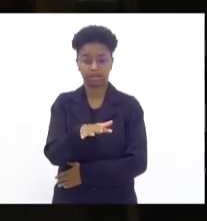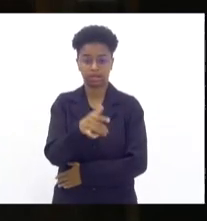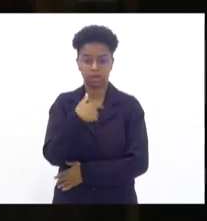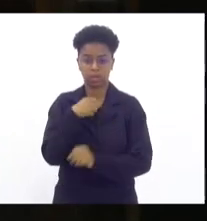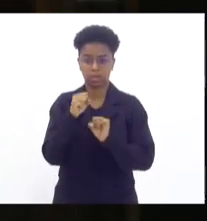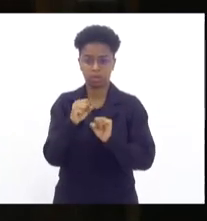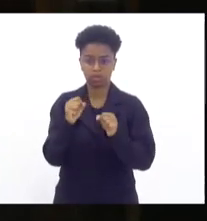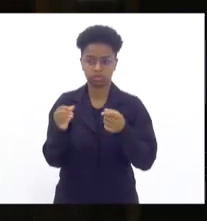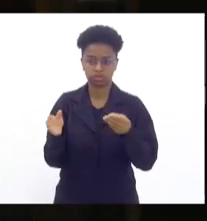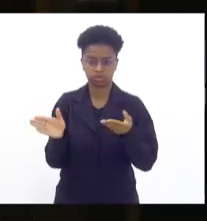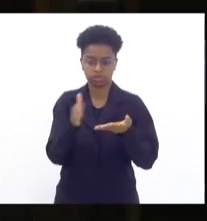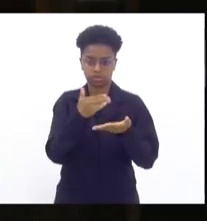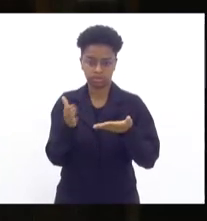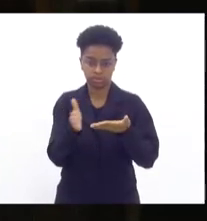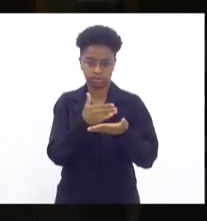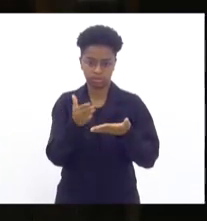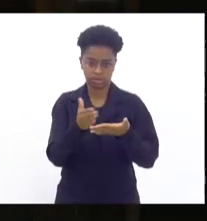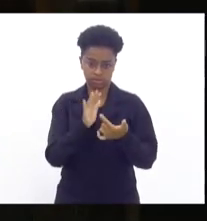passar aqui,